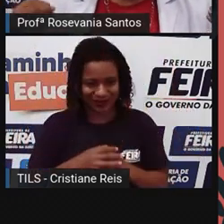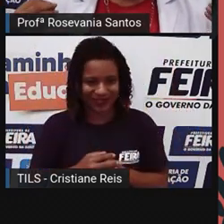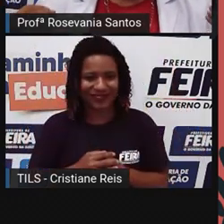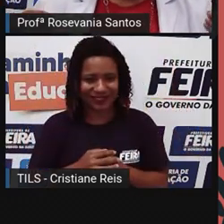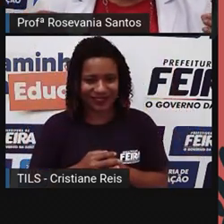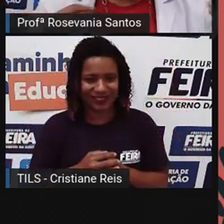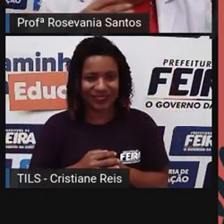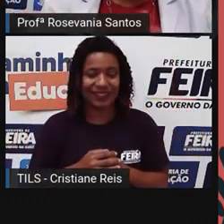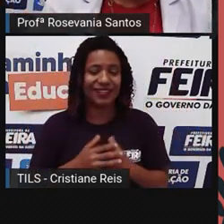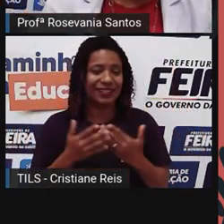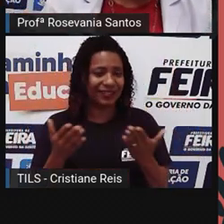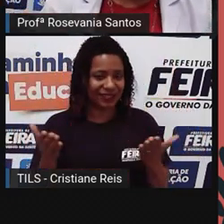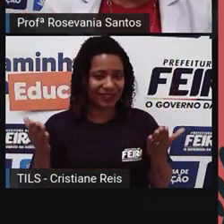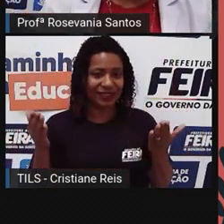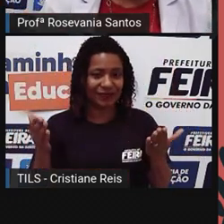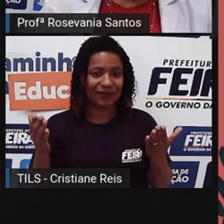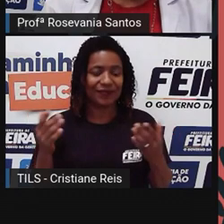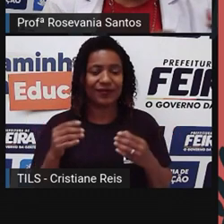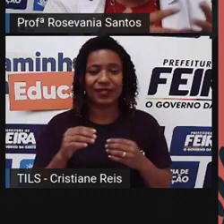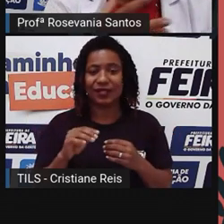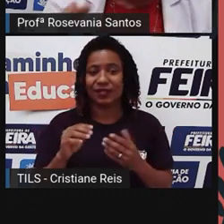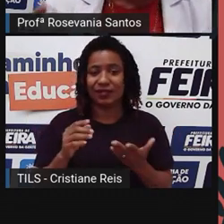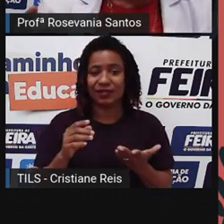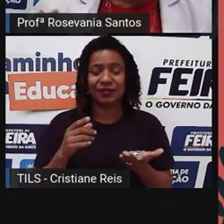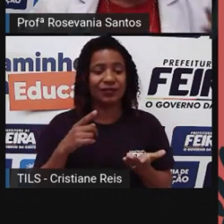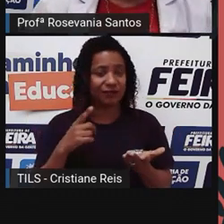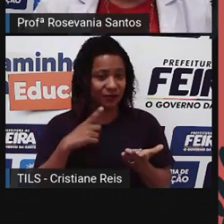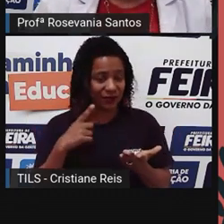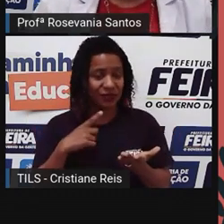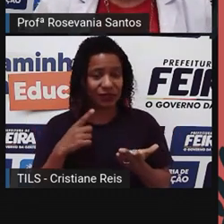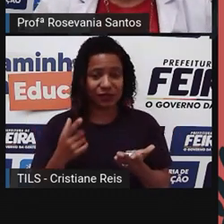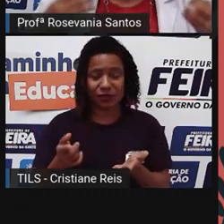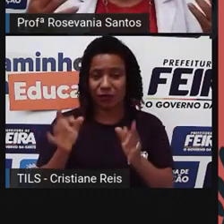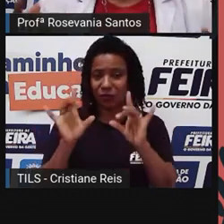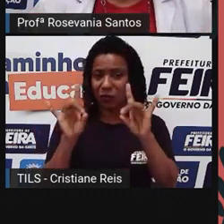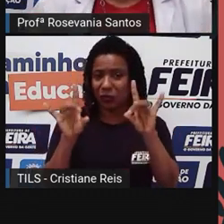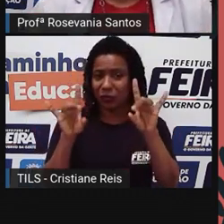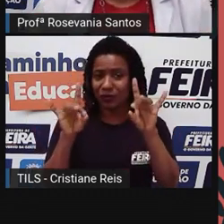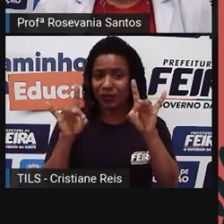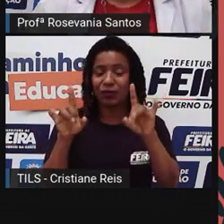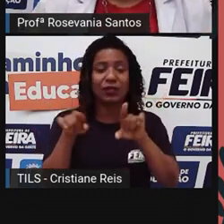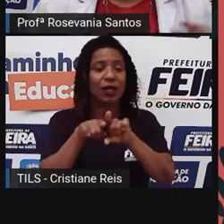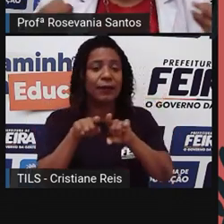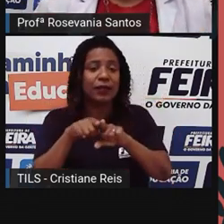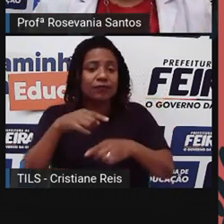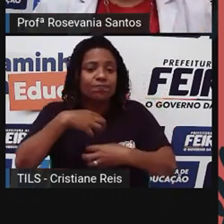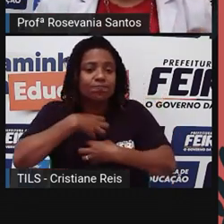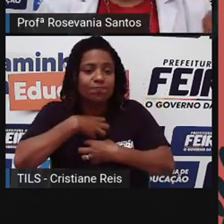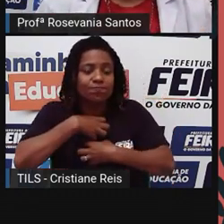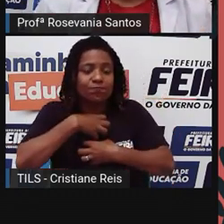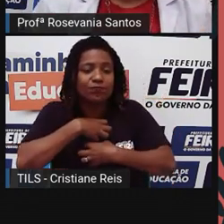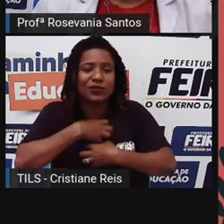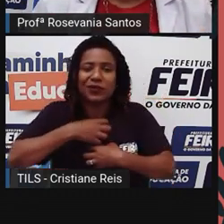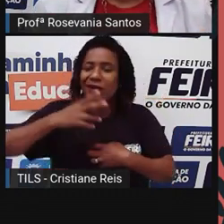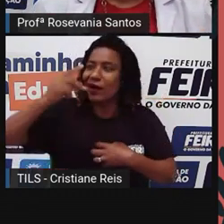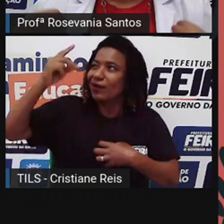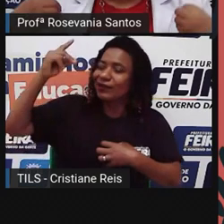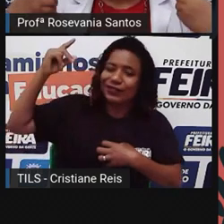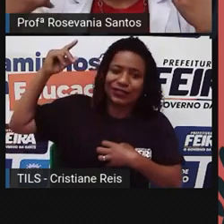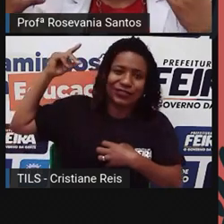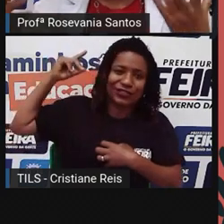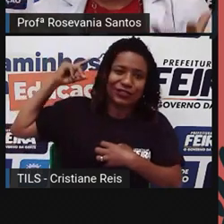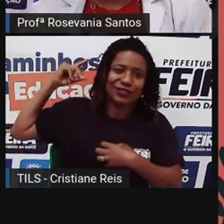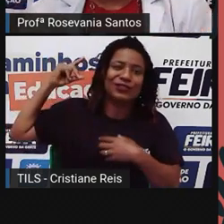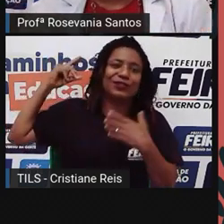Valor, além do valor do próprio móvel, tem o valor sentimental de ser um móvel antigo, uma